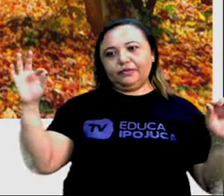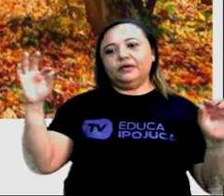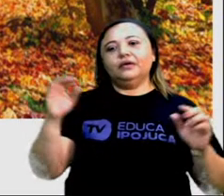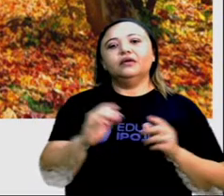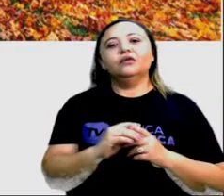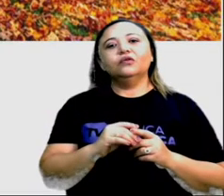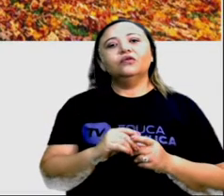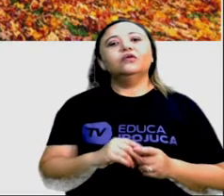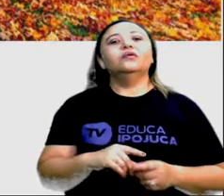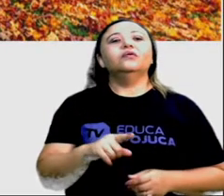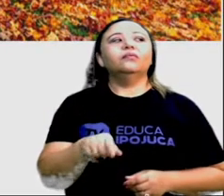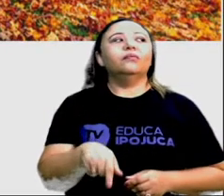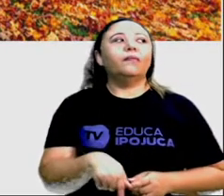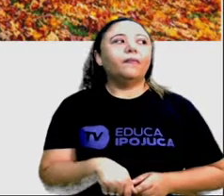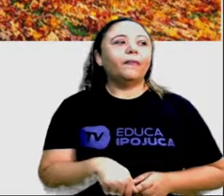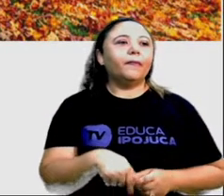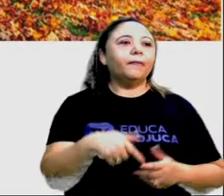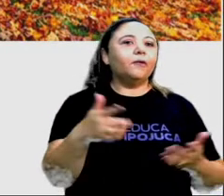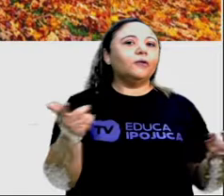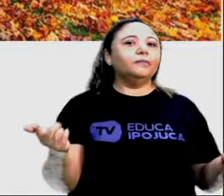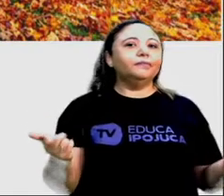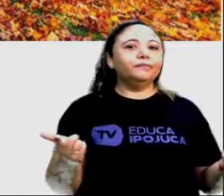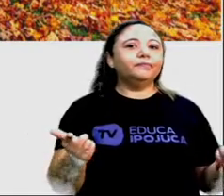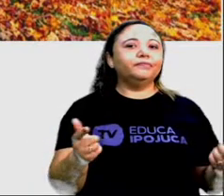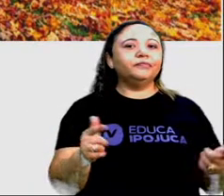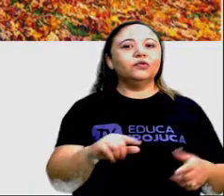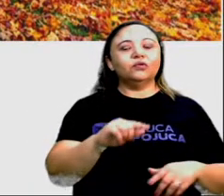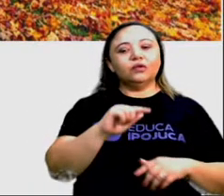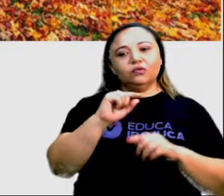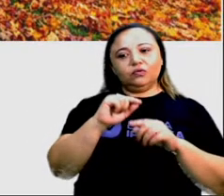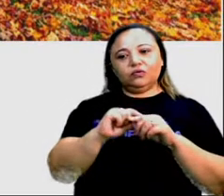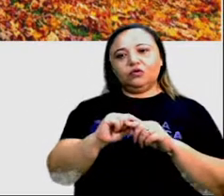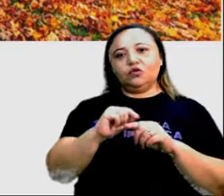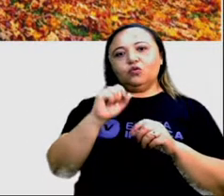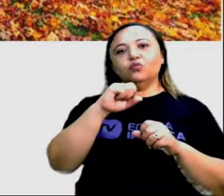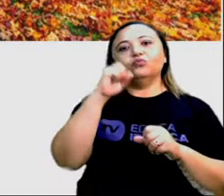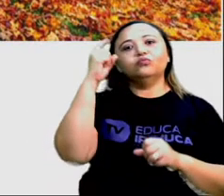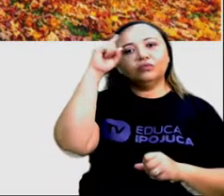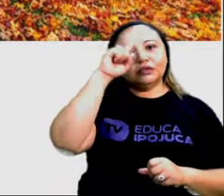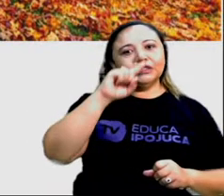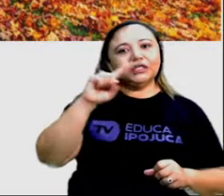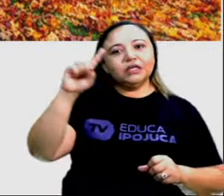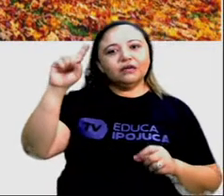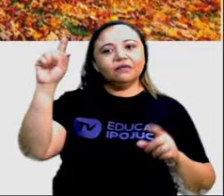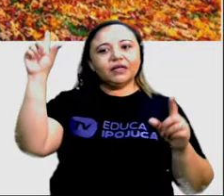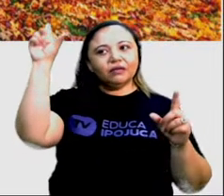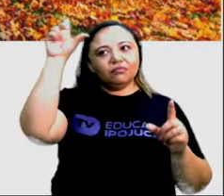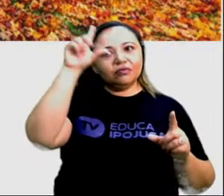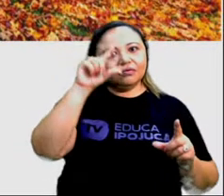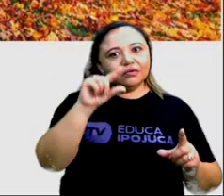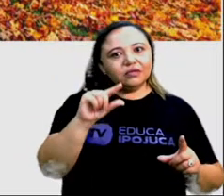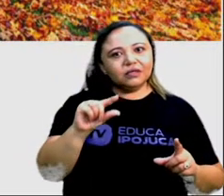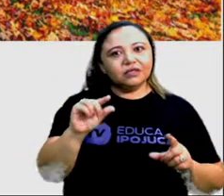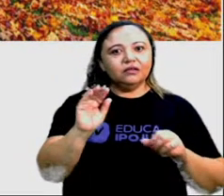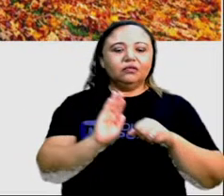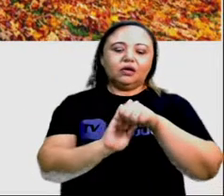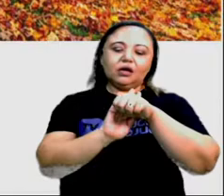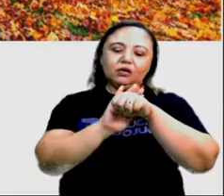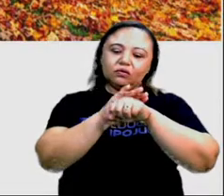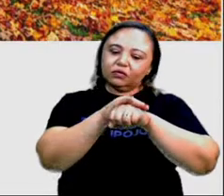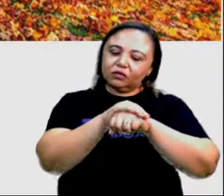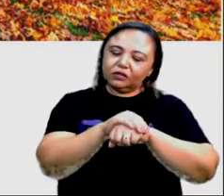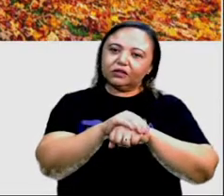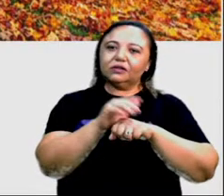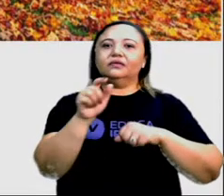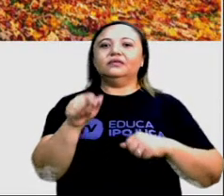proporção. Porém, com o tempo, os dias vão se tornando mais curtos em relação à noite. Além